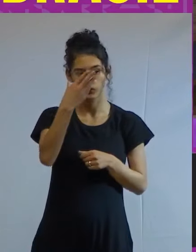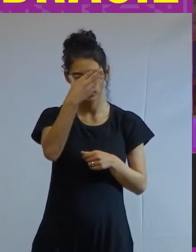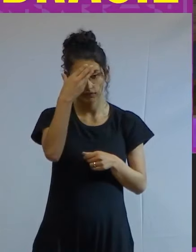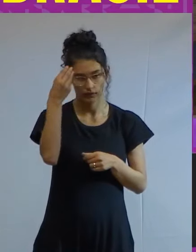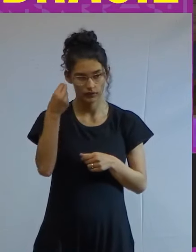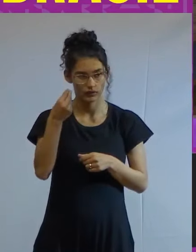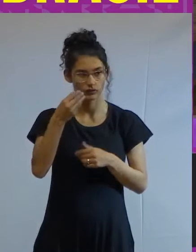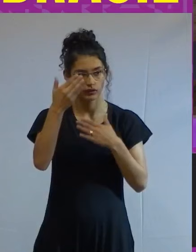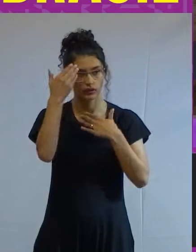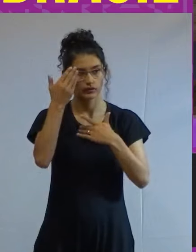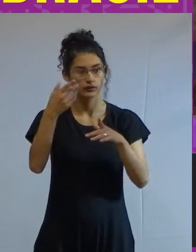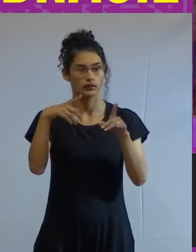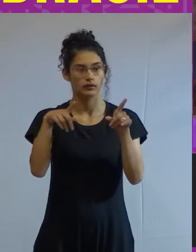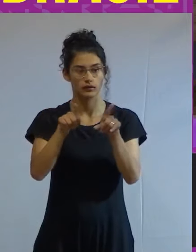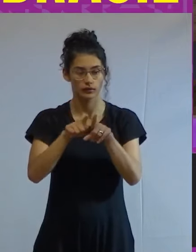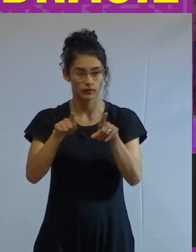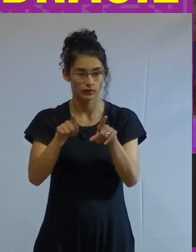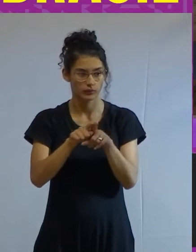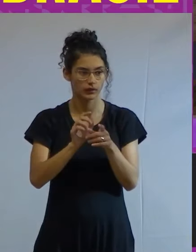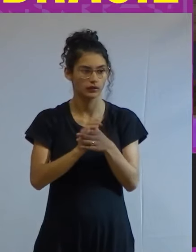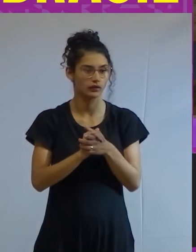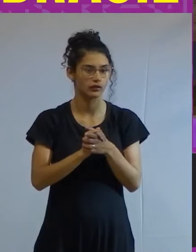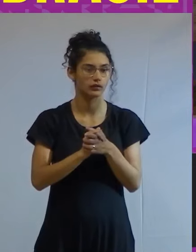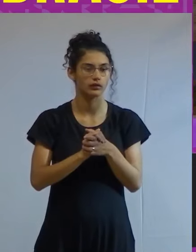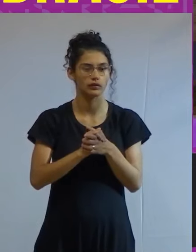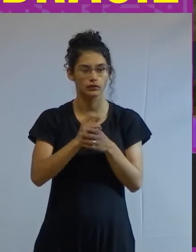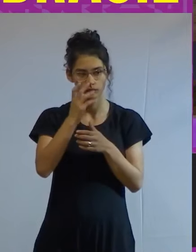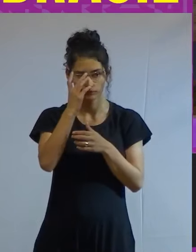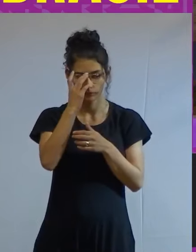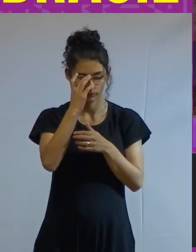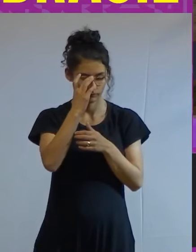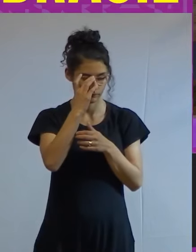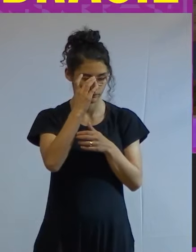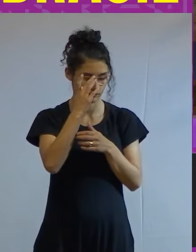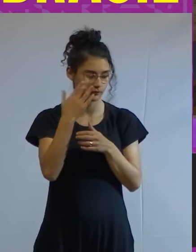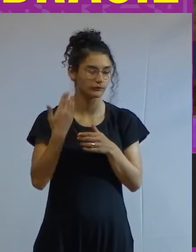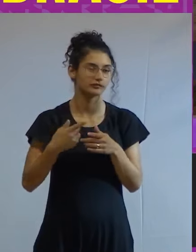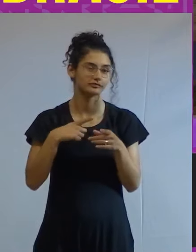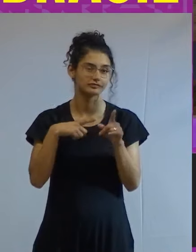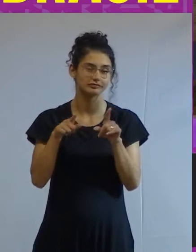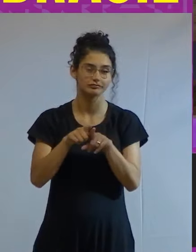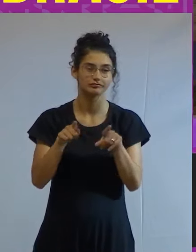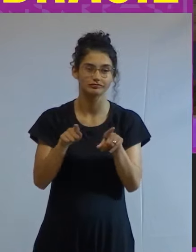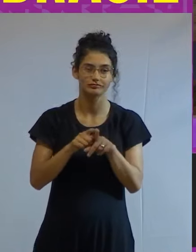de agradecer com um misto de